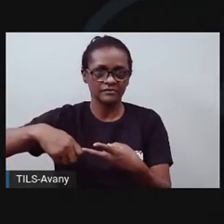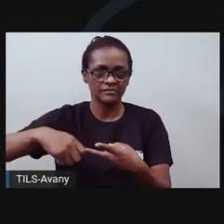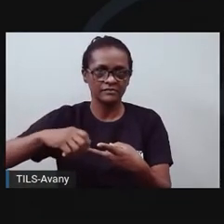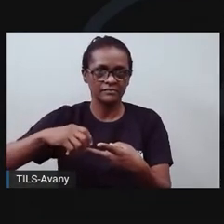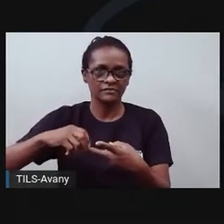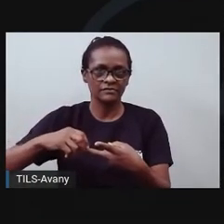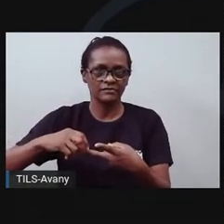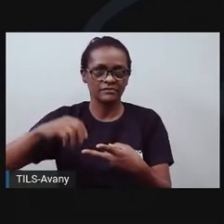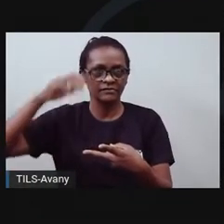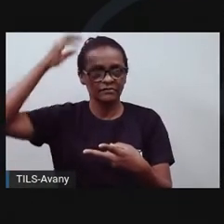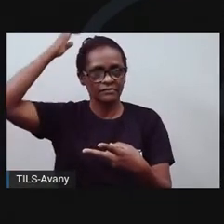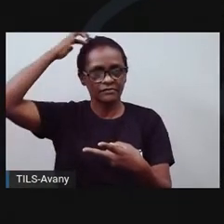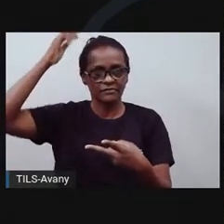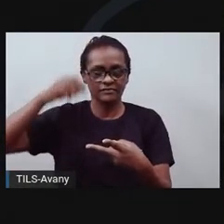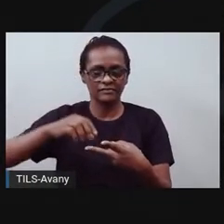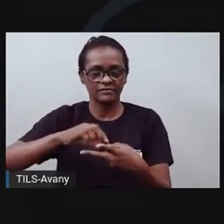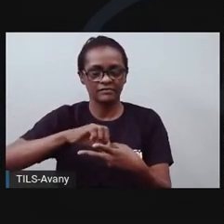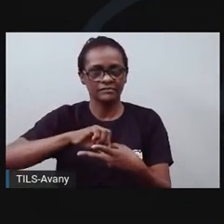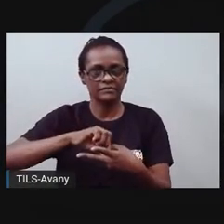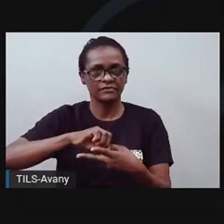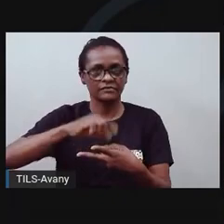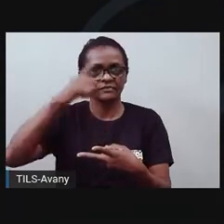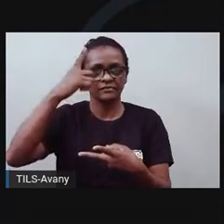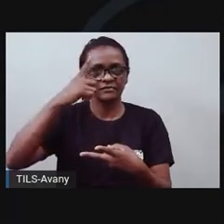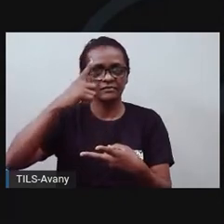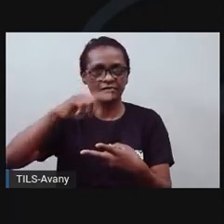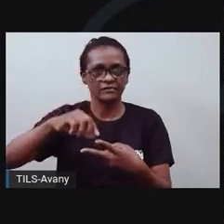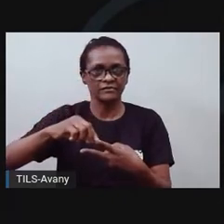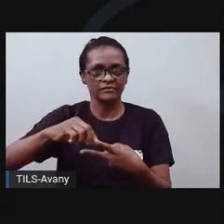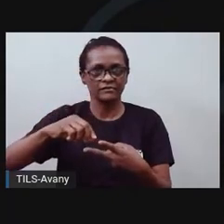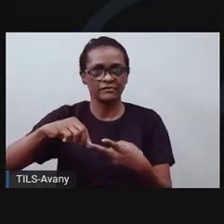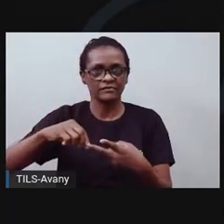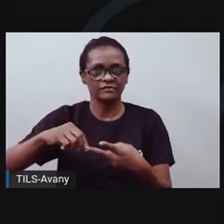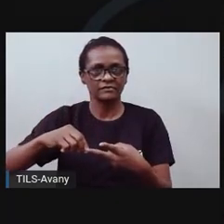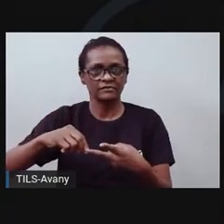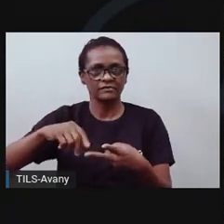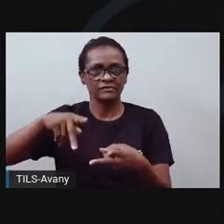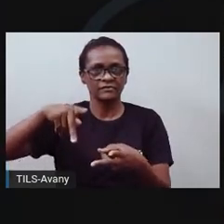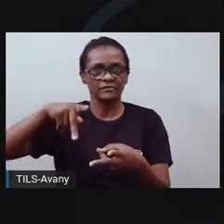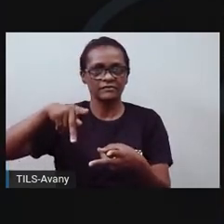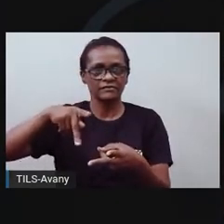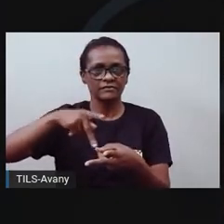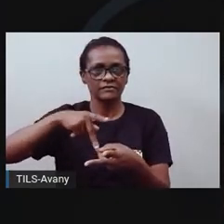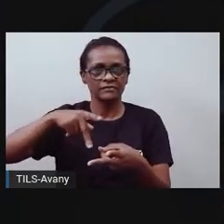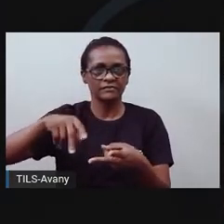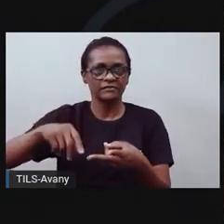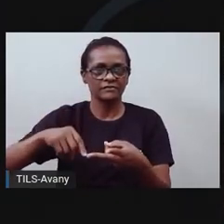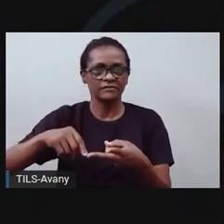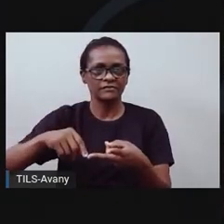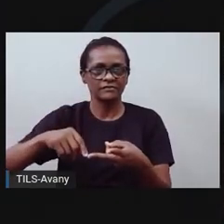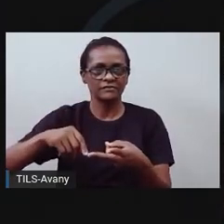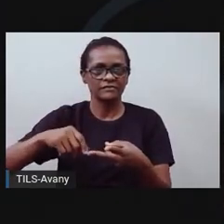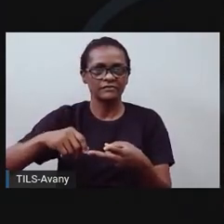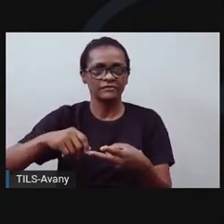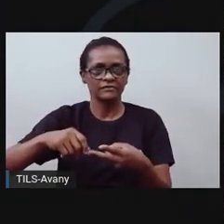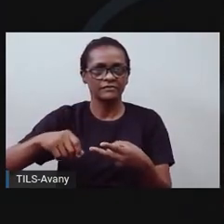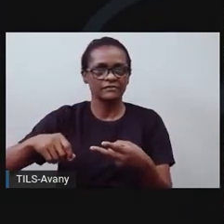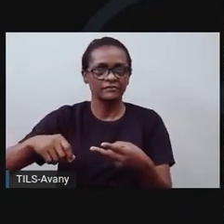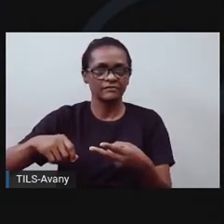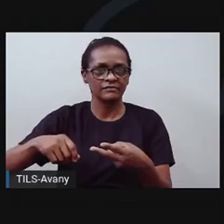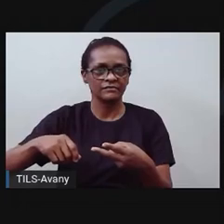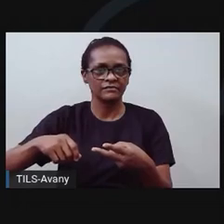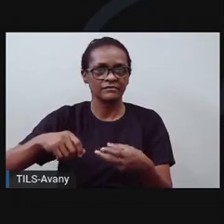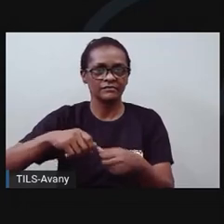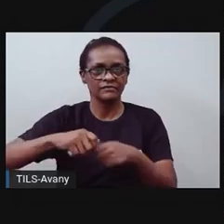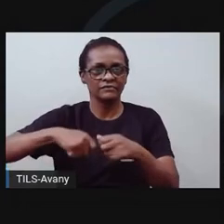cabeça e dois para os pés. O pedaço menor, vamos amarrar no pedaço maior e vamos dar mais dois nós para